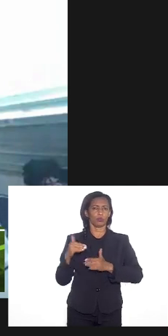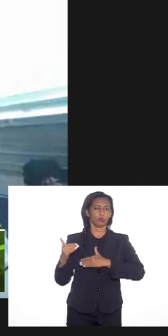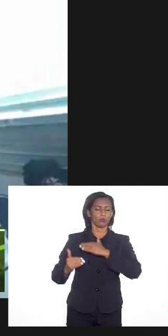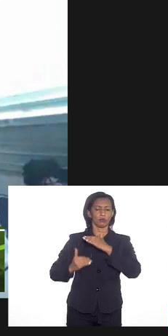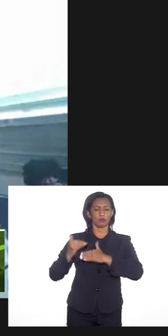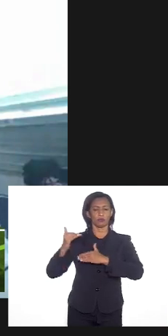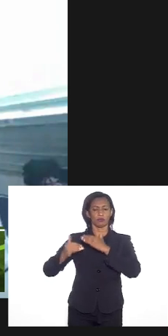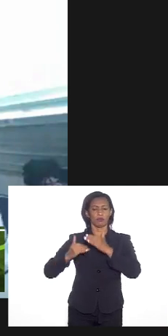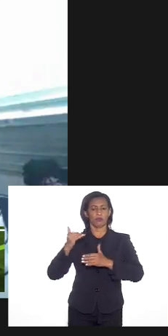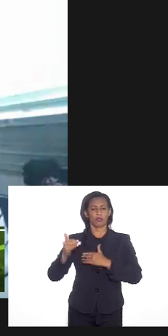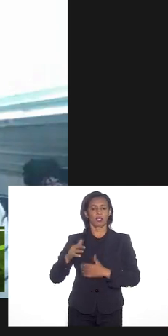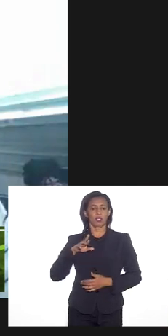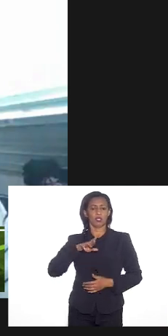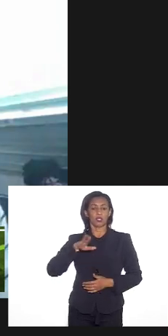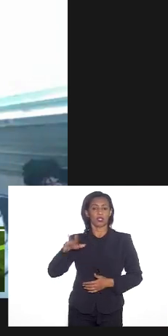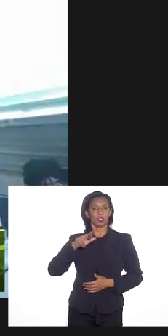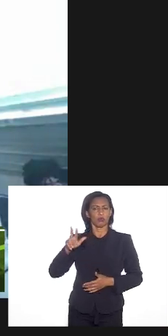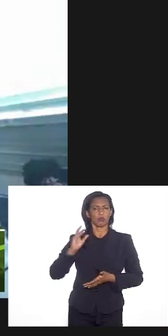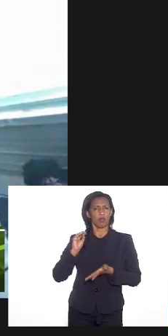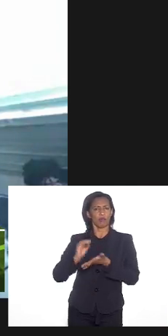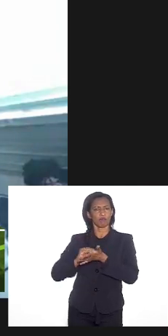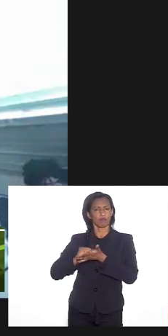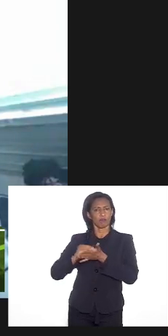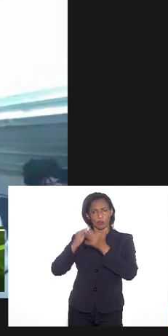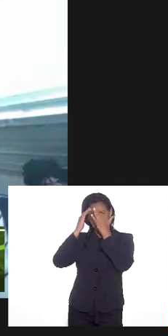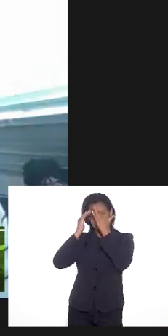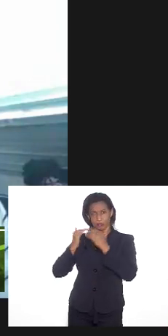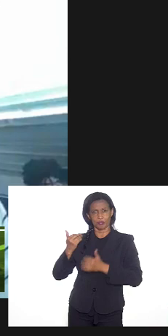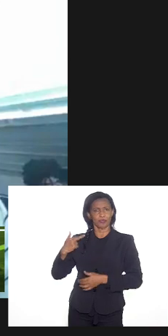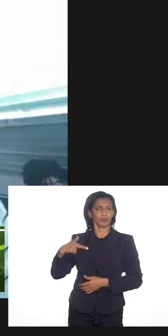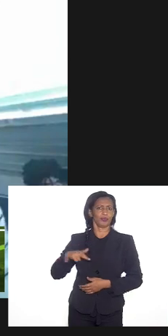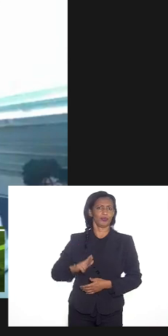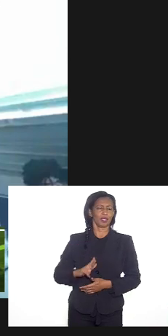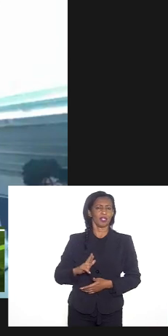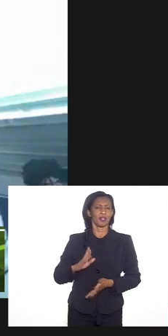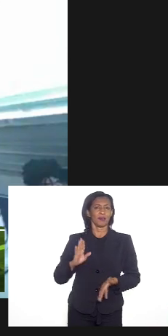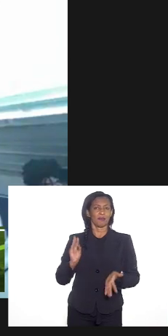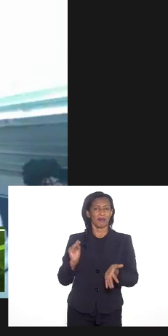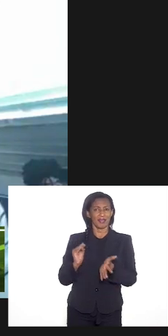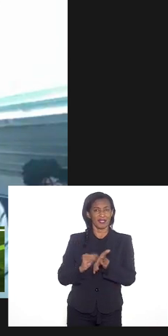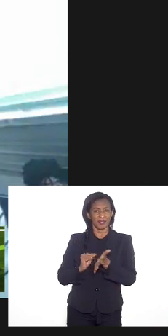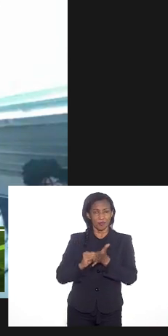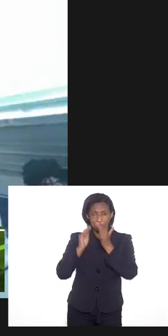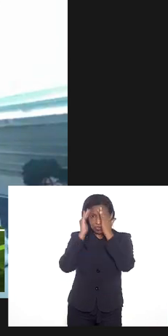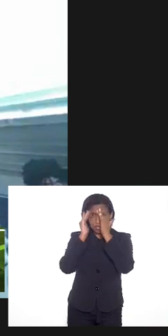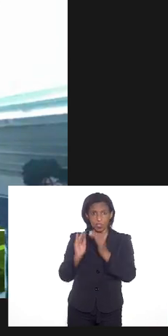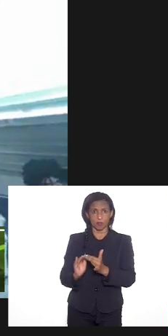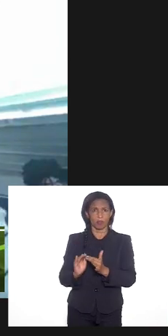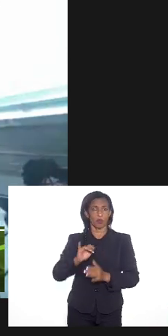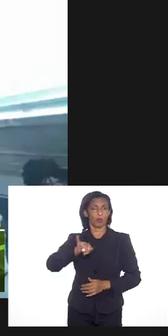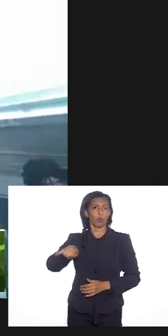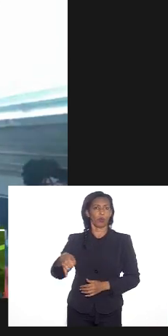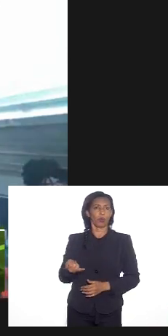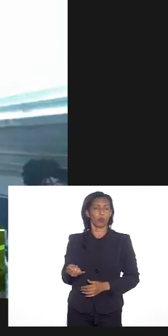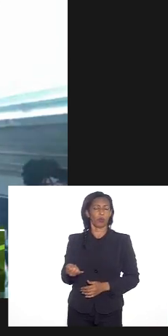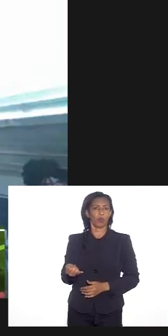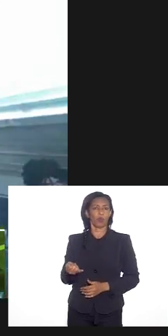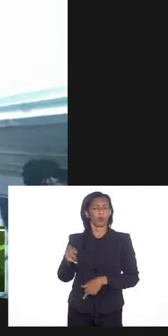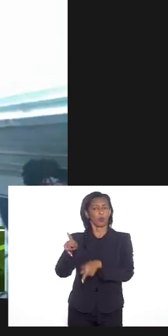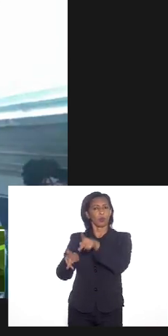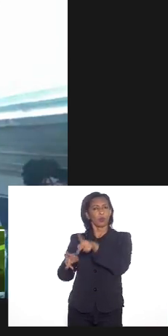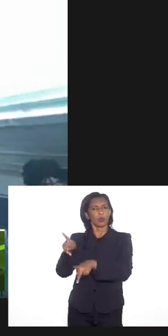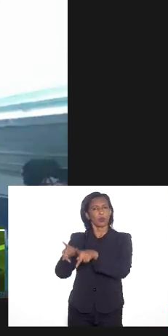de não só intolerância religiosa mas de desrespeito a possibilidade da nossa